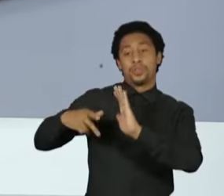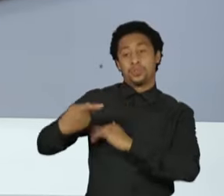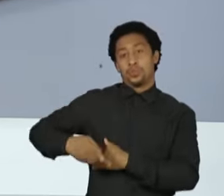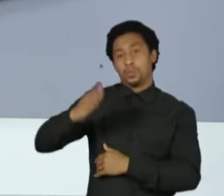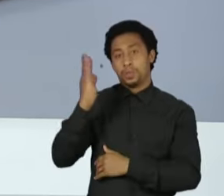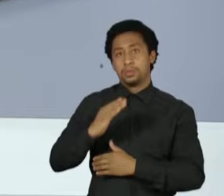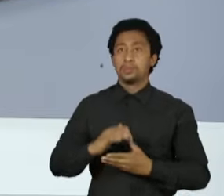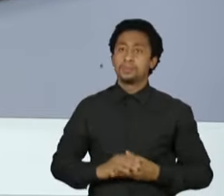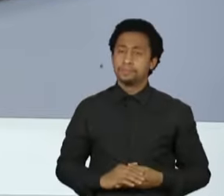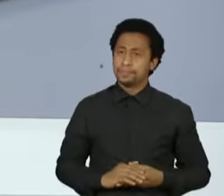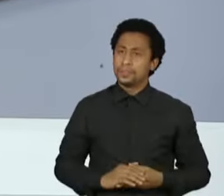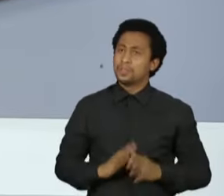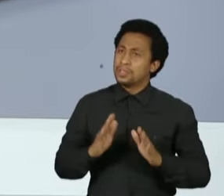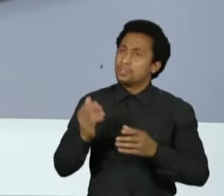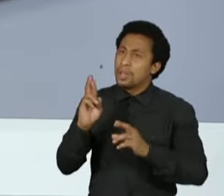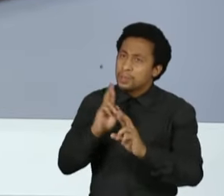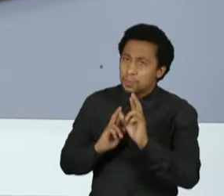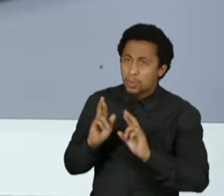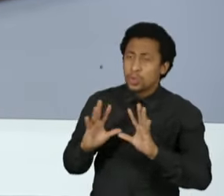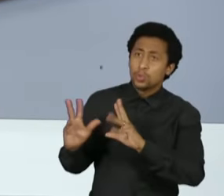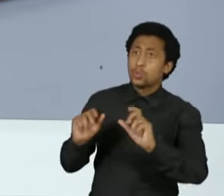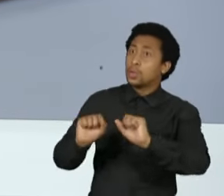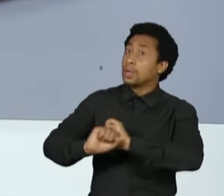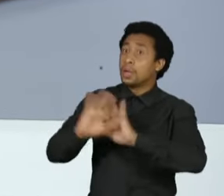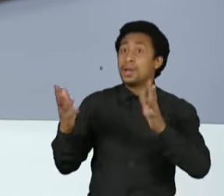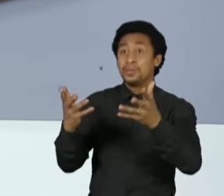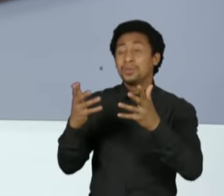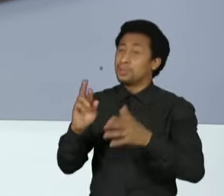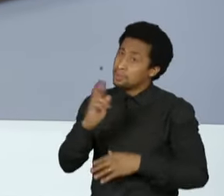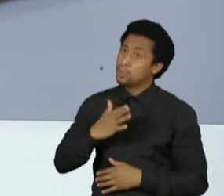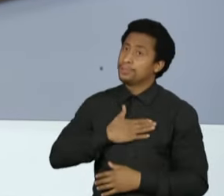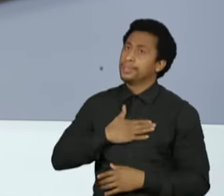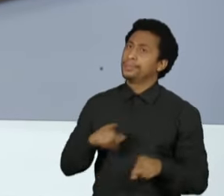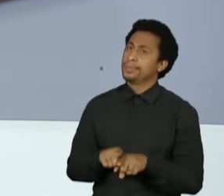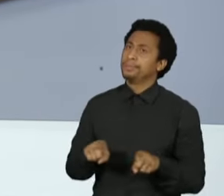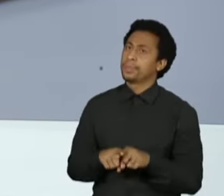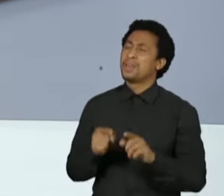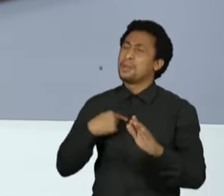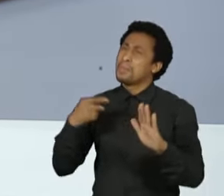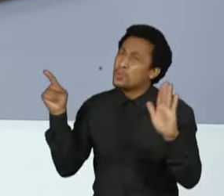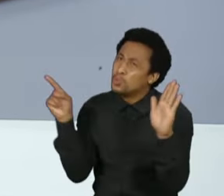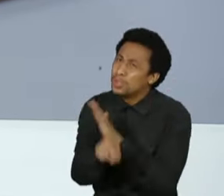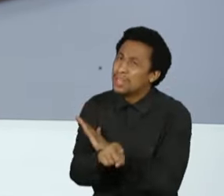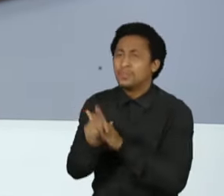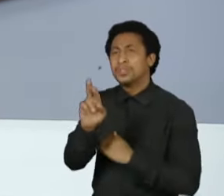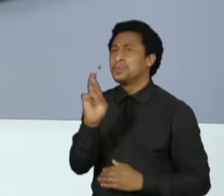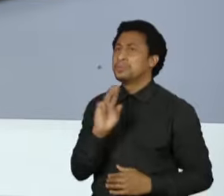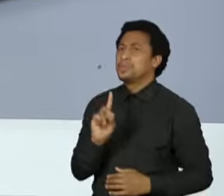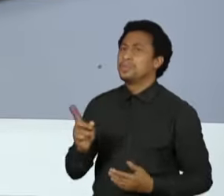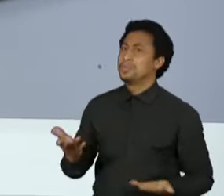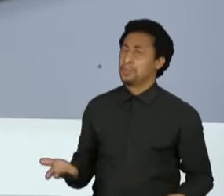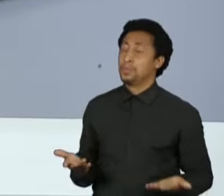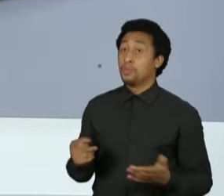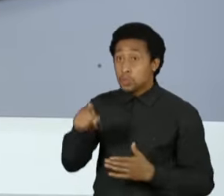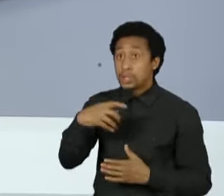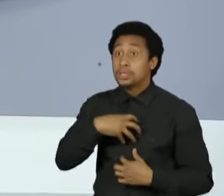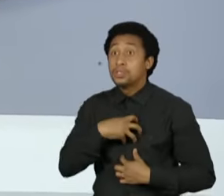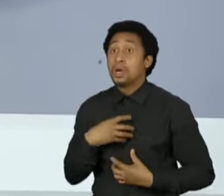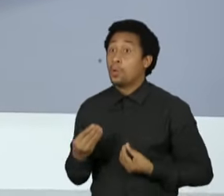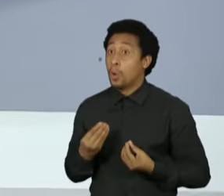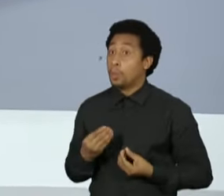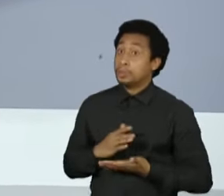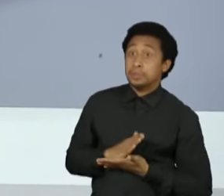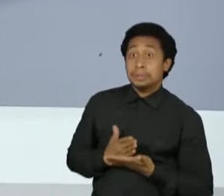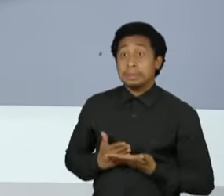com tanta clareza, eu gostaria que a senhora respondesse a minha também, com a mesma clareza, senadora. O que eu perguntei foi se a senhora se sentiria à vontade para